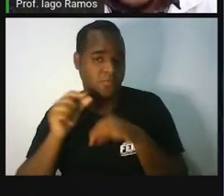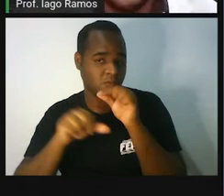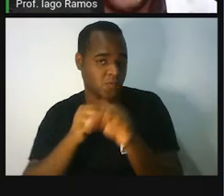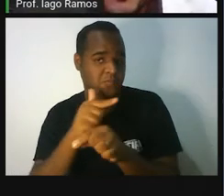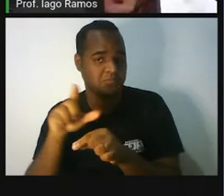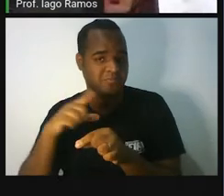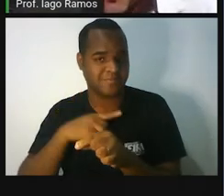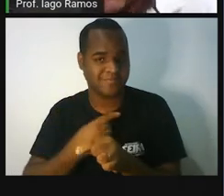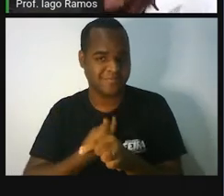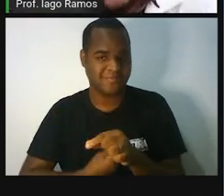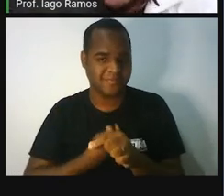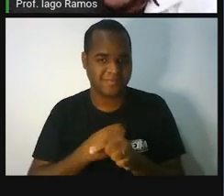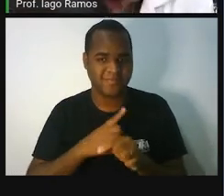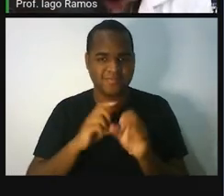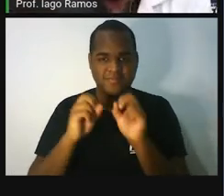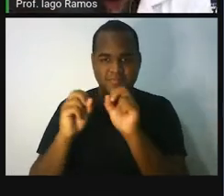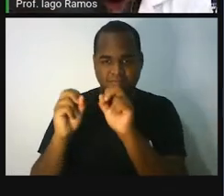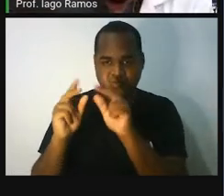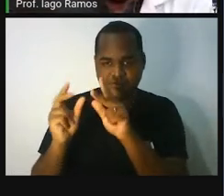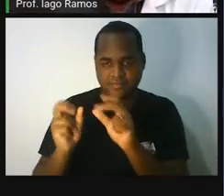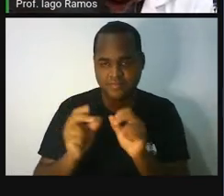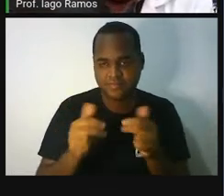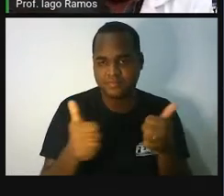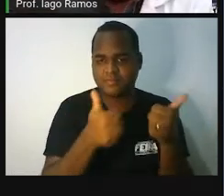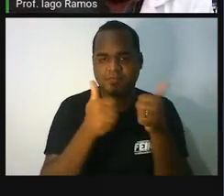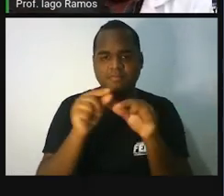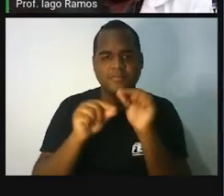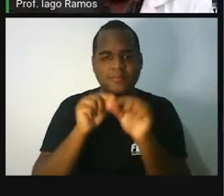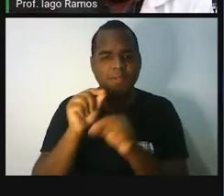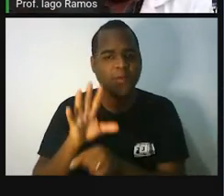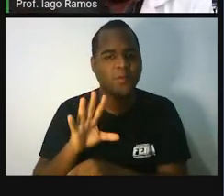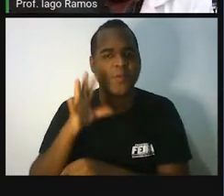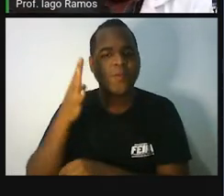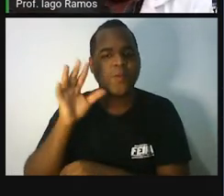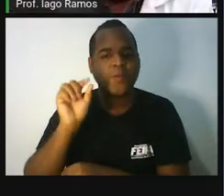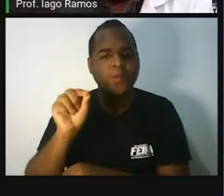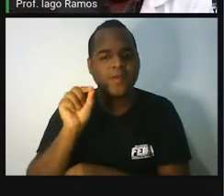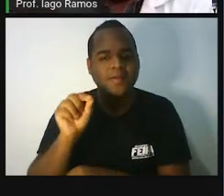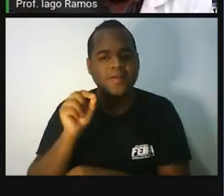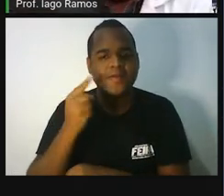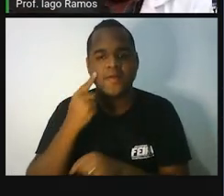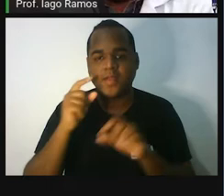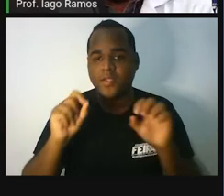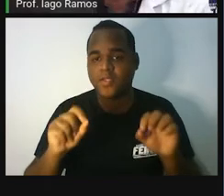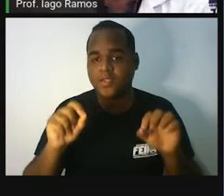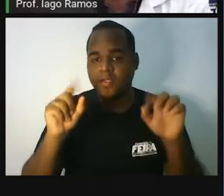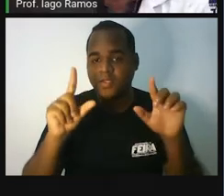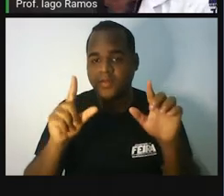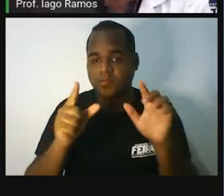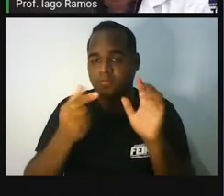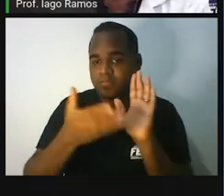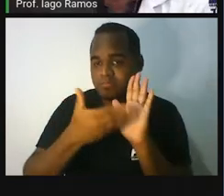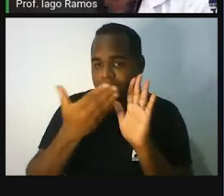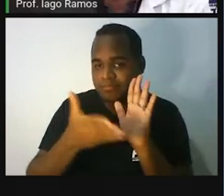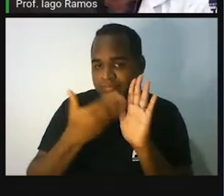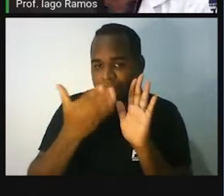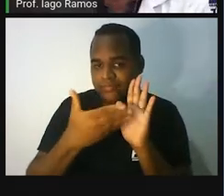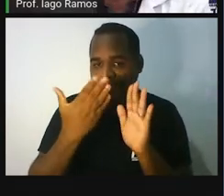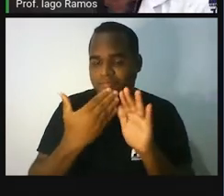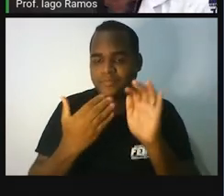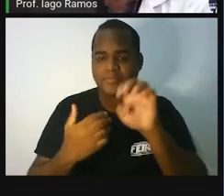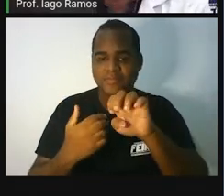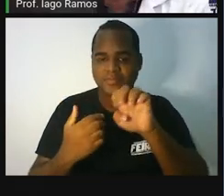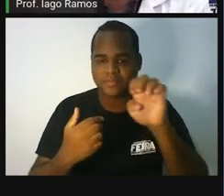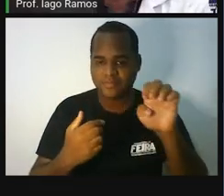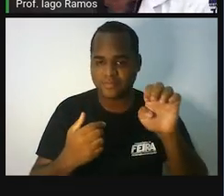tá bom? Por que que acontece isso? Por que que coloca o livro no braço esquerdo